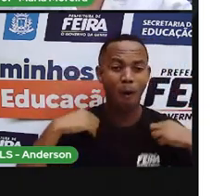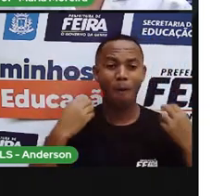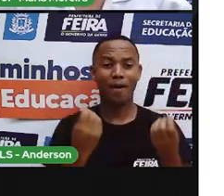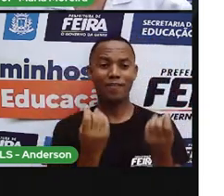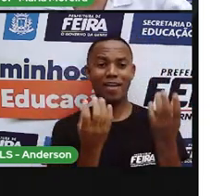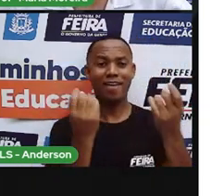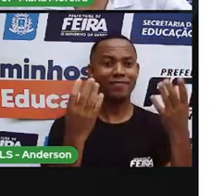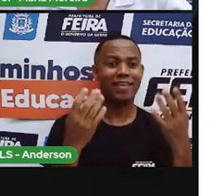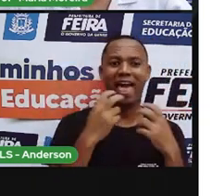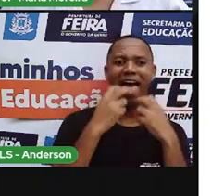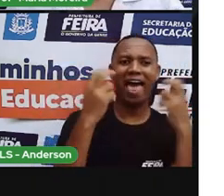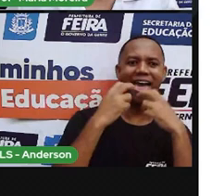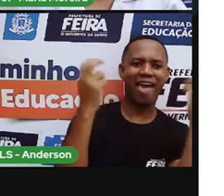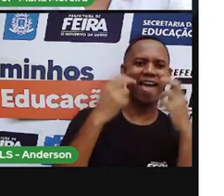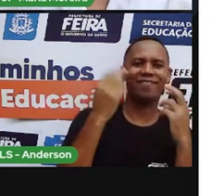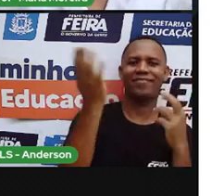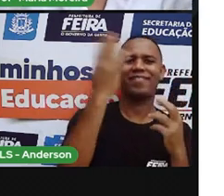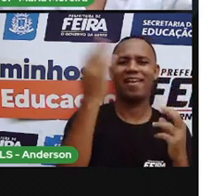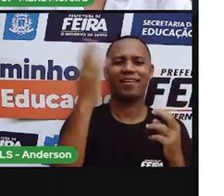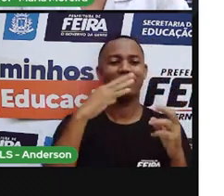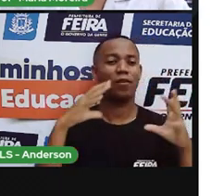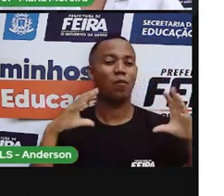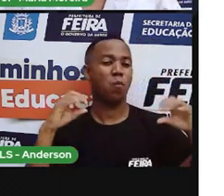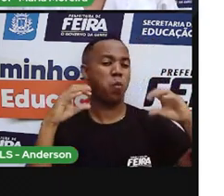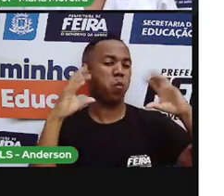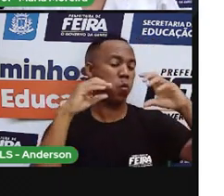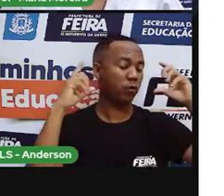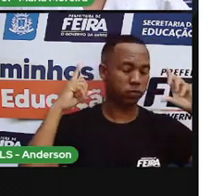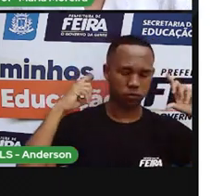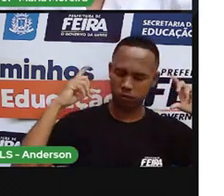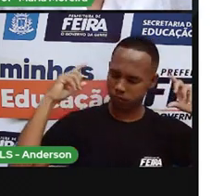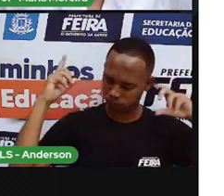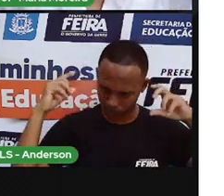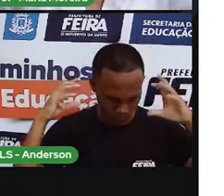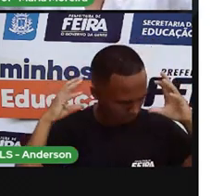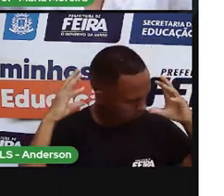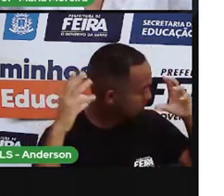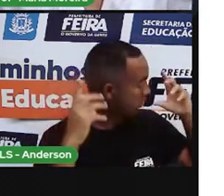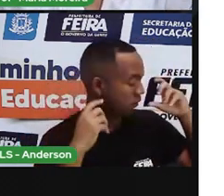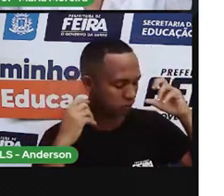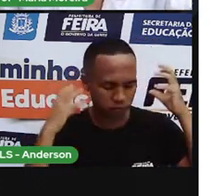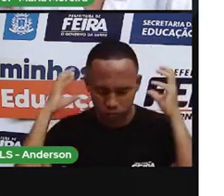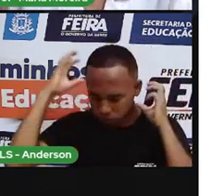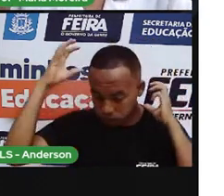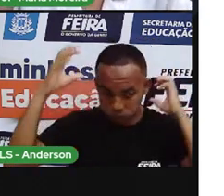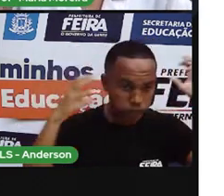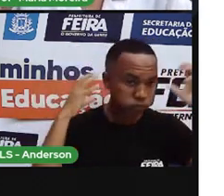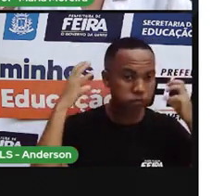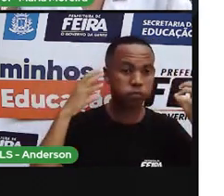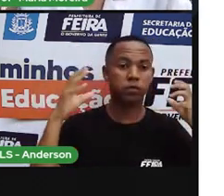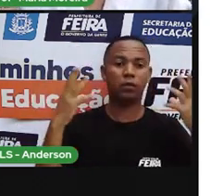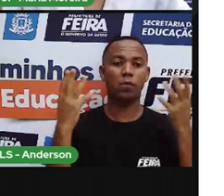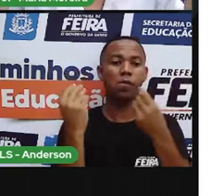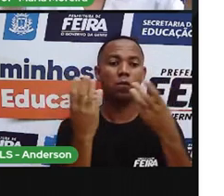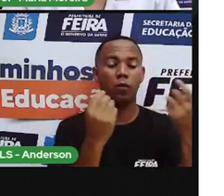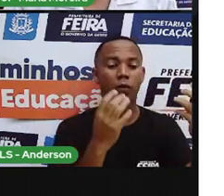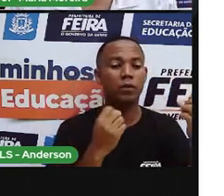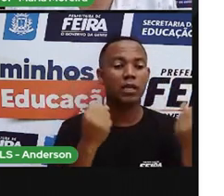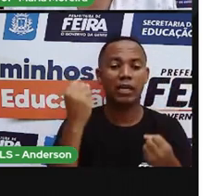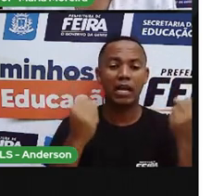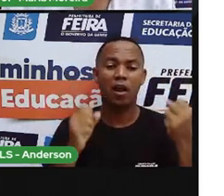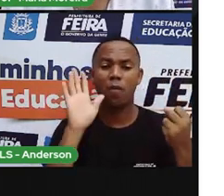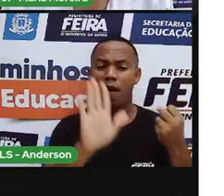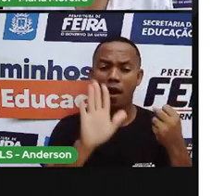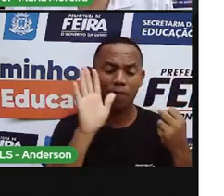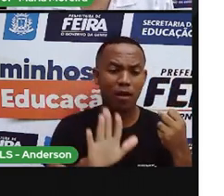Dez reais. Apenas dez reais. E junta todo aquele barulho. Com o barulho das emissoras de rádio. Que estão nos postos no centro. Ruído